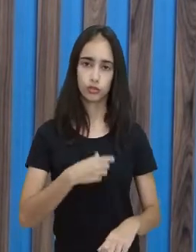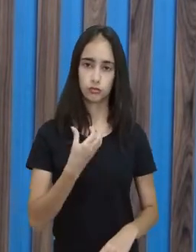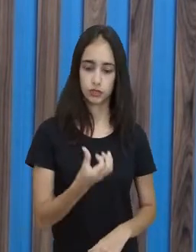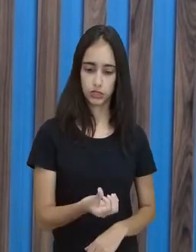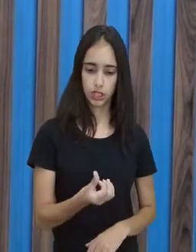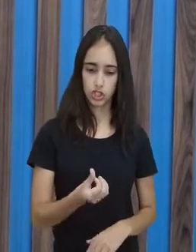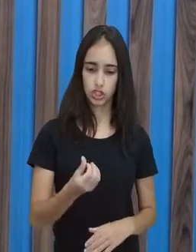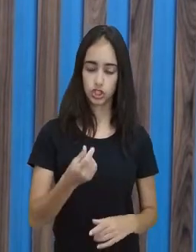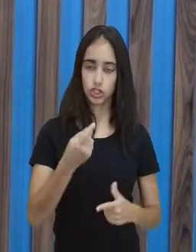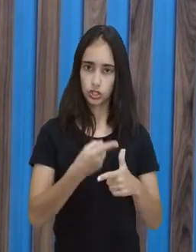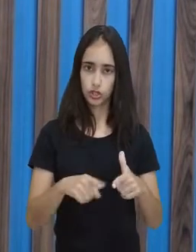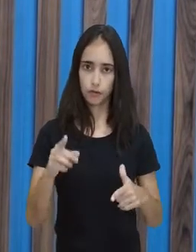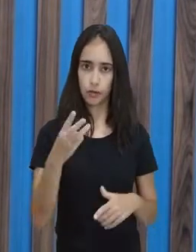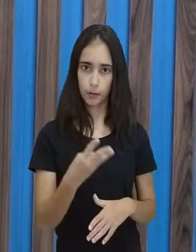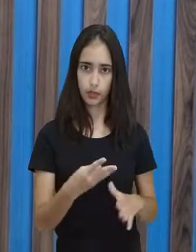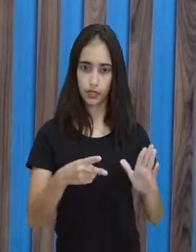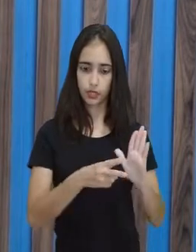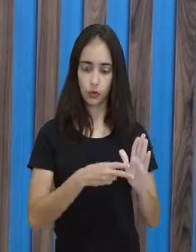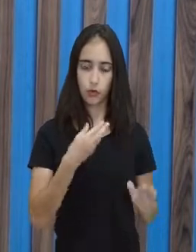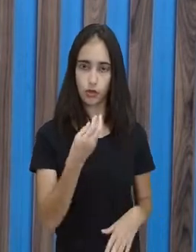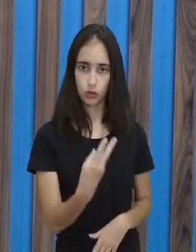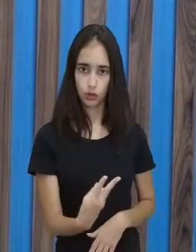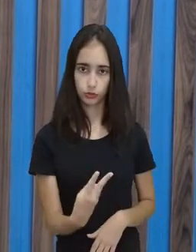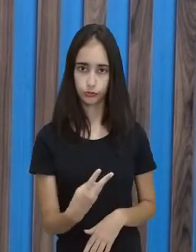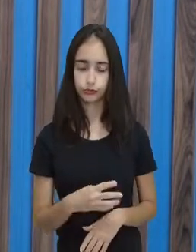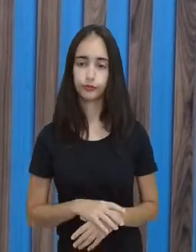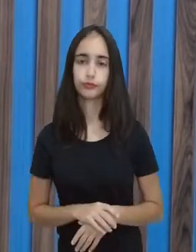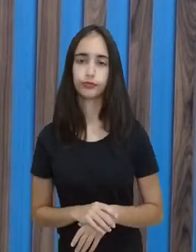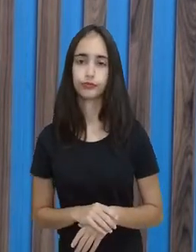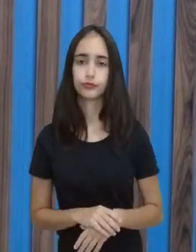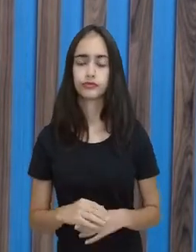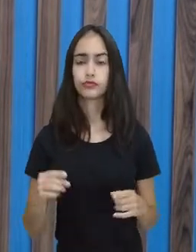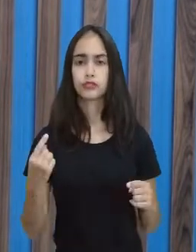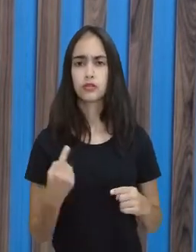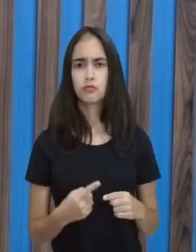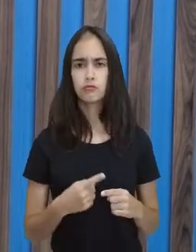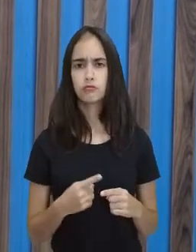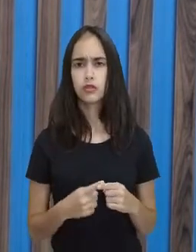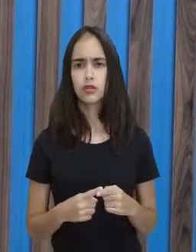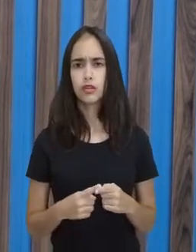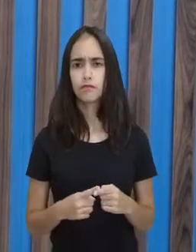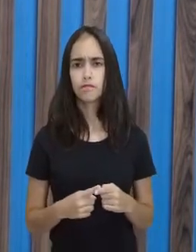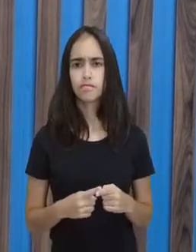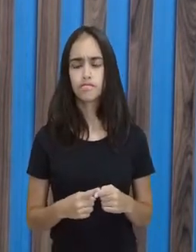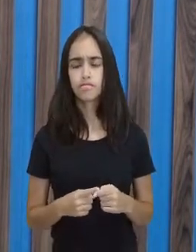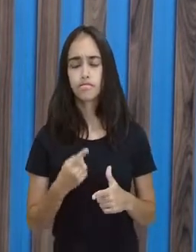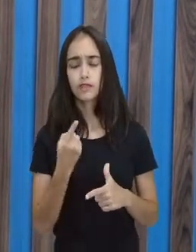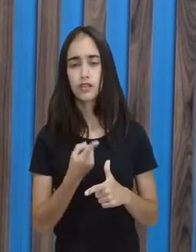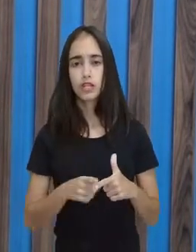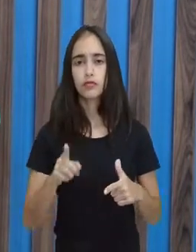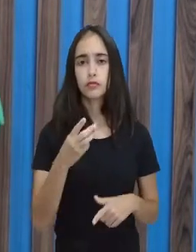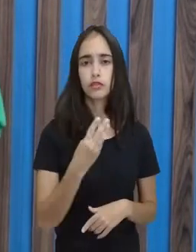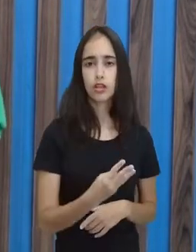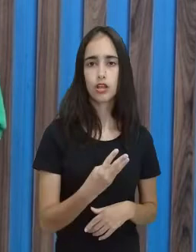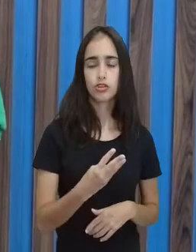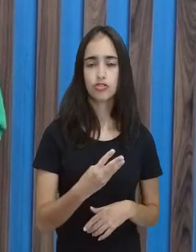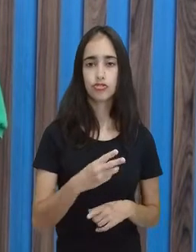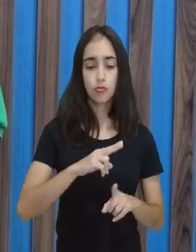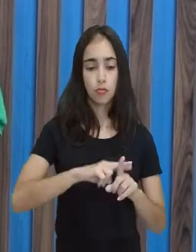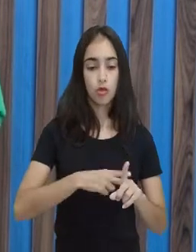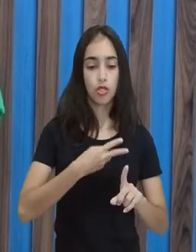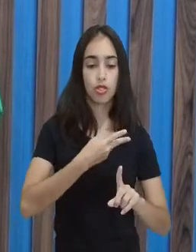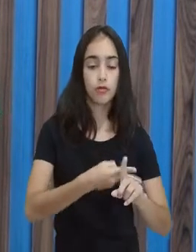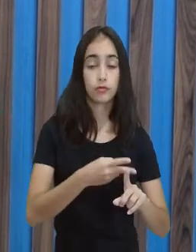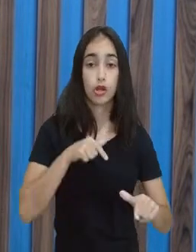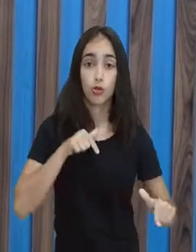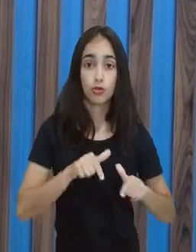vai dar dois para cada um. Por que eu dividi por três? Eu multipliquei a força de trabalho por quanto?